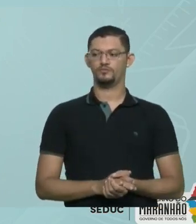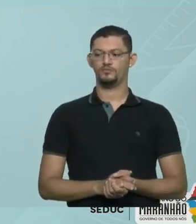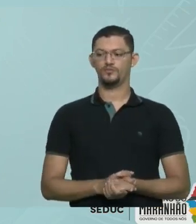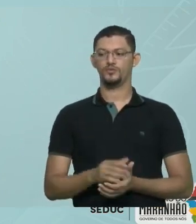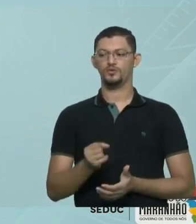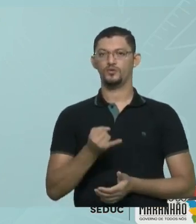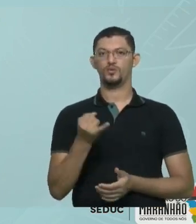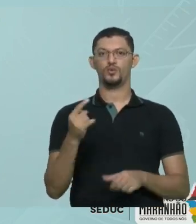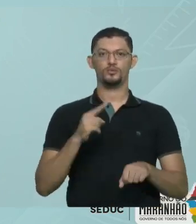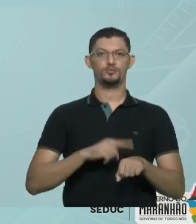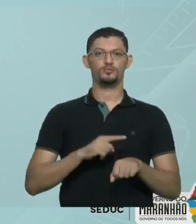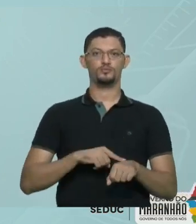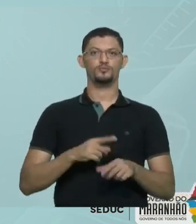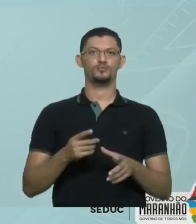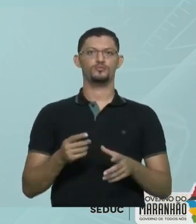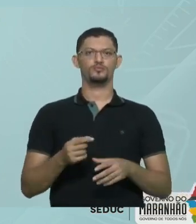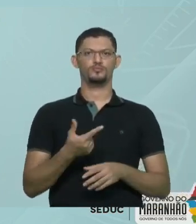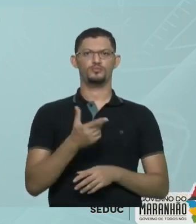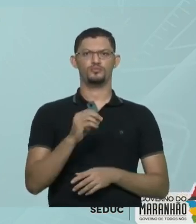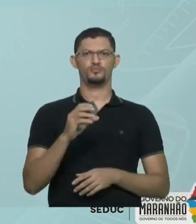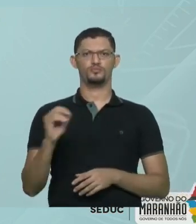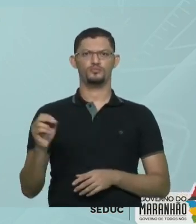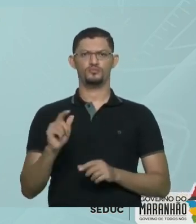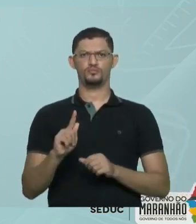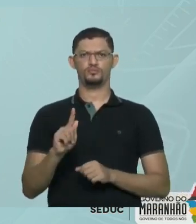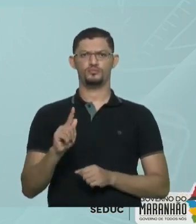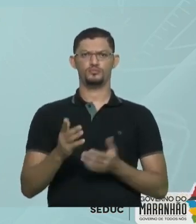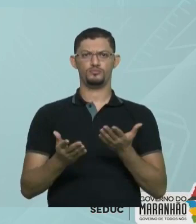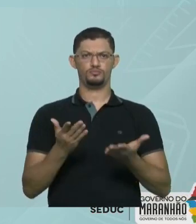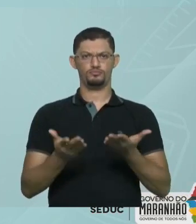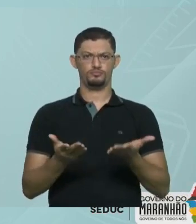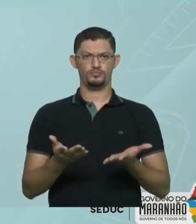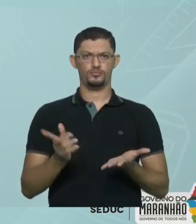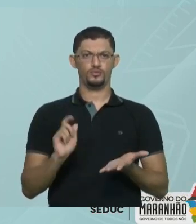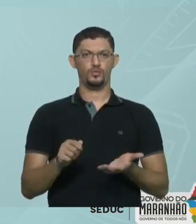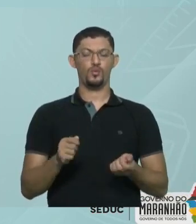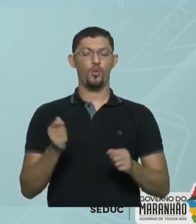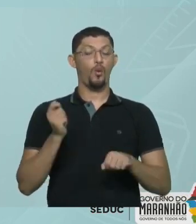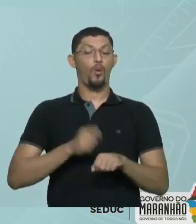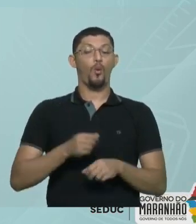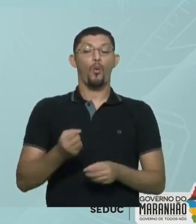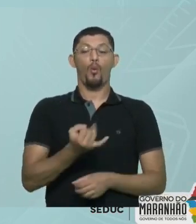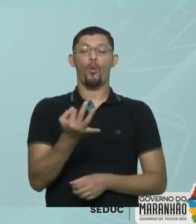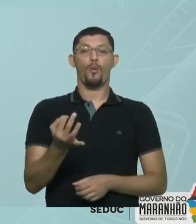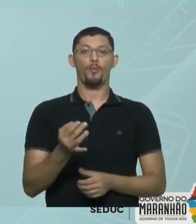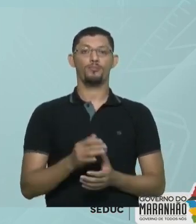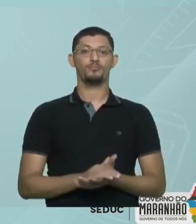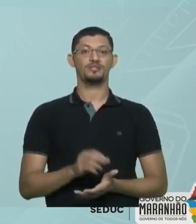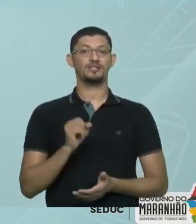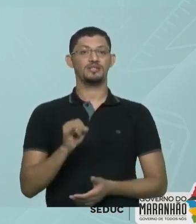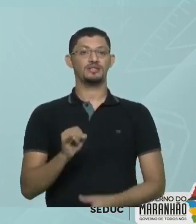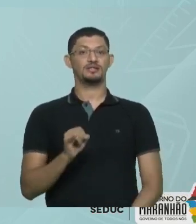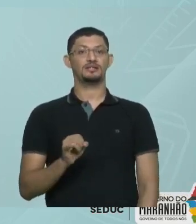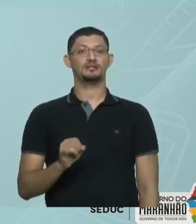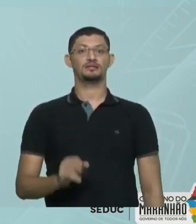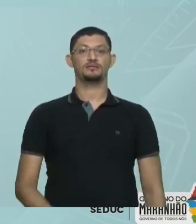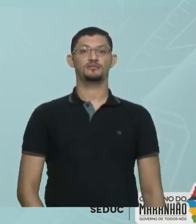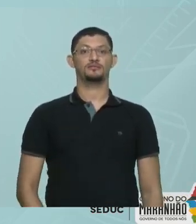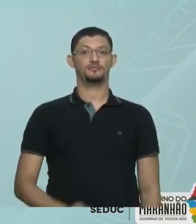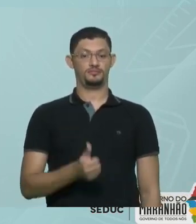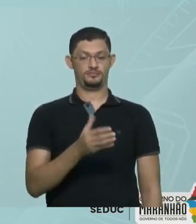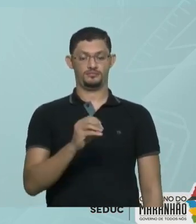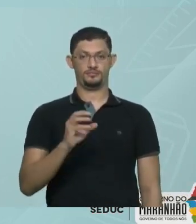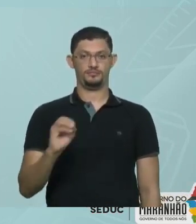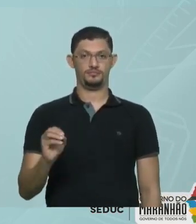quer saber Quanto é que vai formar De precipitar Desses 200 Ele já está dizendo Que vai precipitar Ele quer saber quanto é Ora Se 100